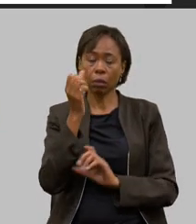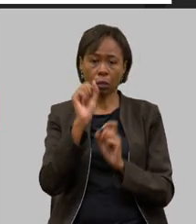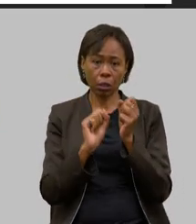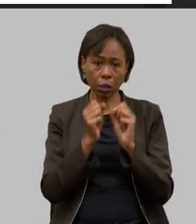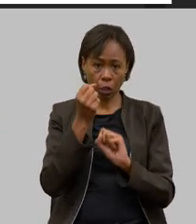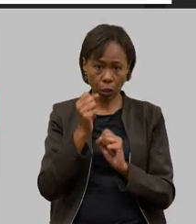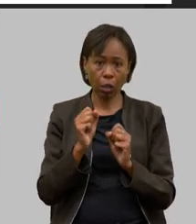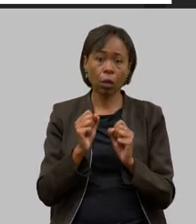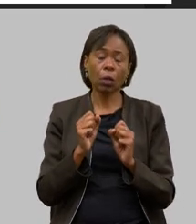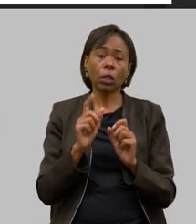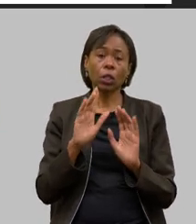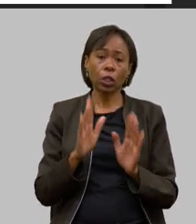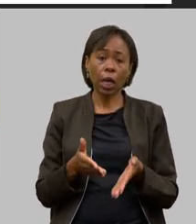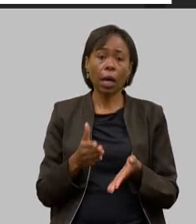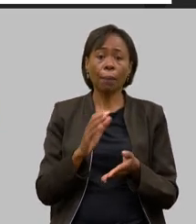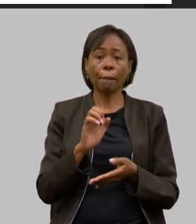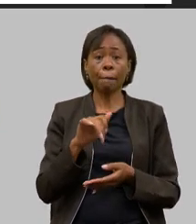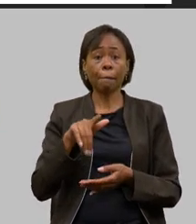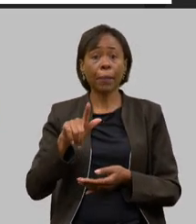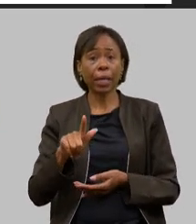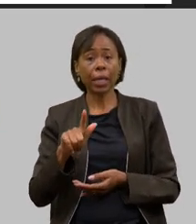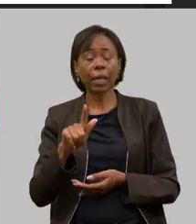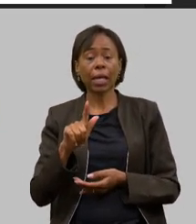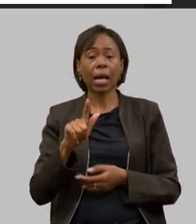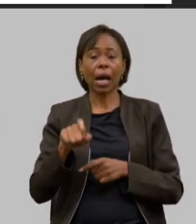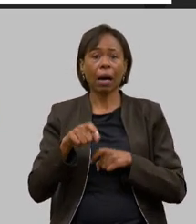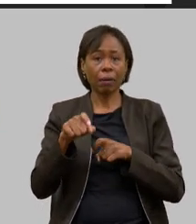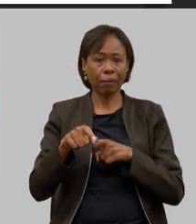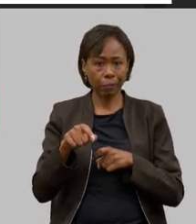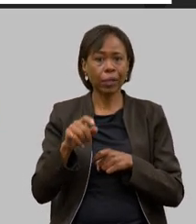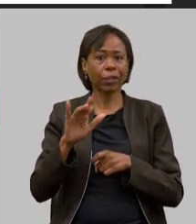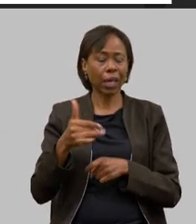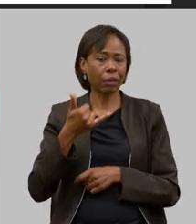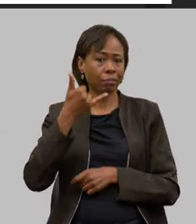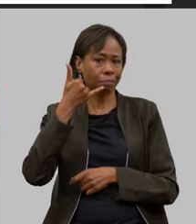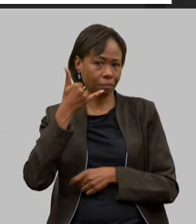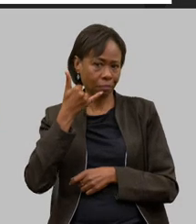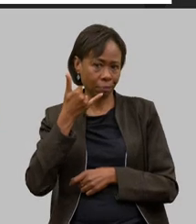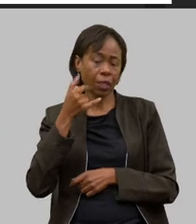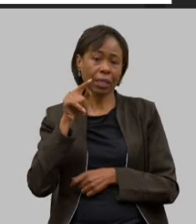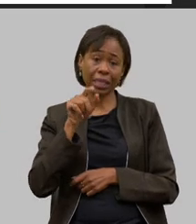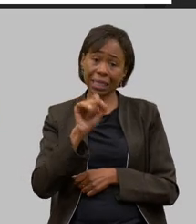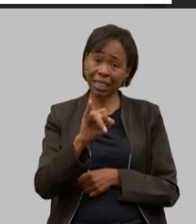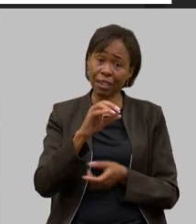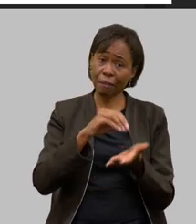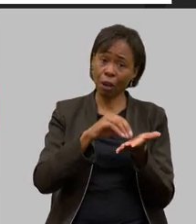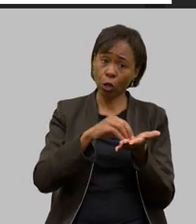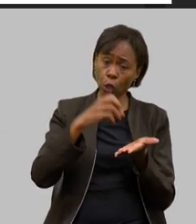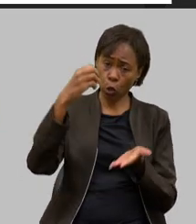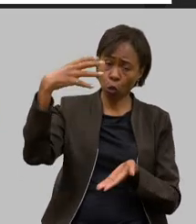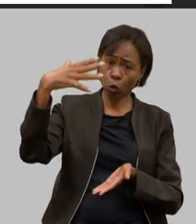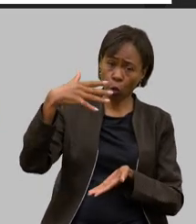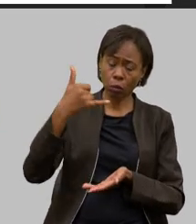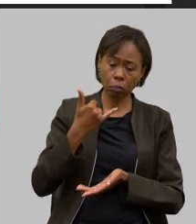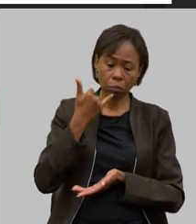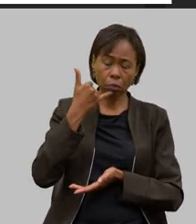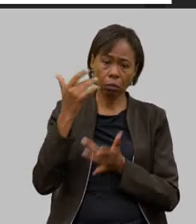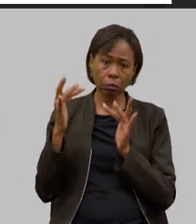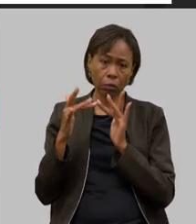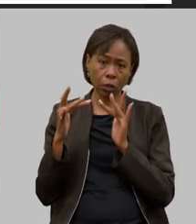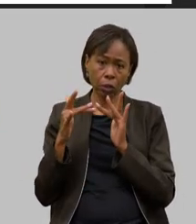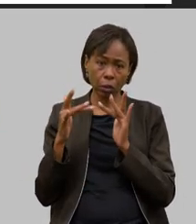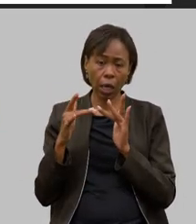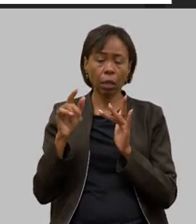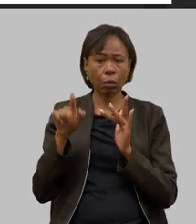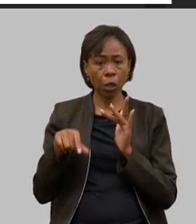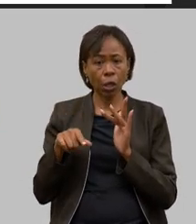Agro que é um atendimento exclusivo um canal exclusivo para o produtor rural para a falta de energia elétrica para priorizar principalmente os seus